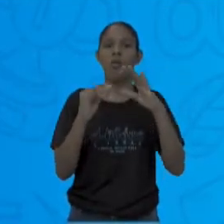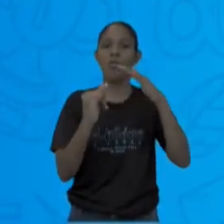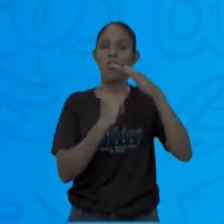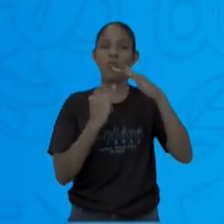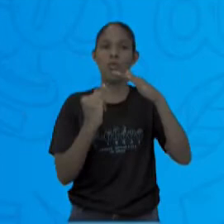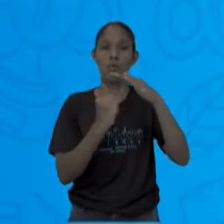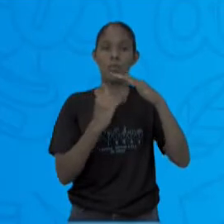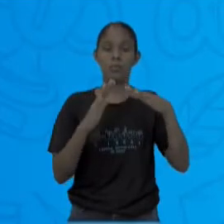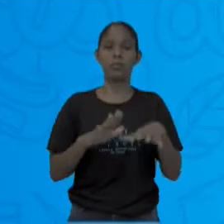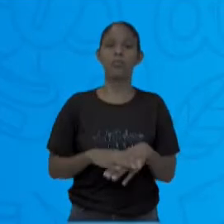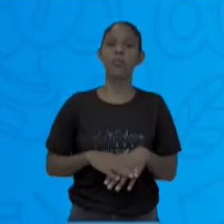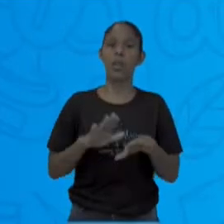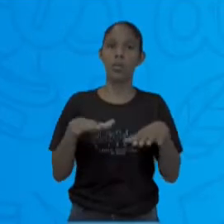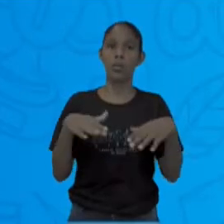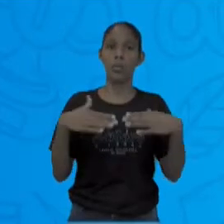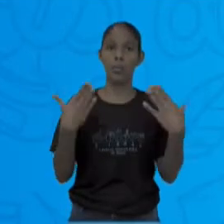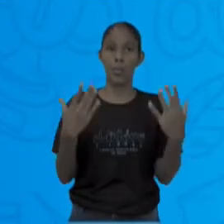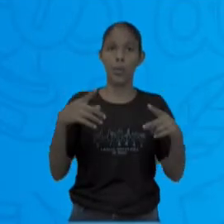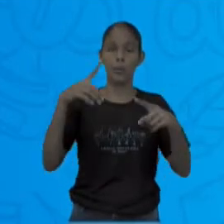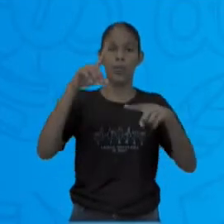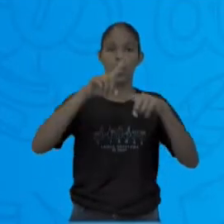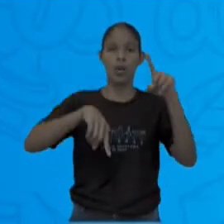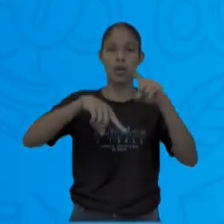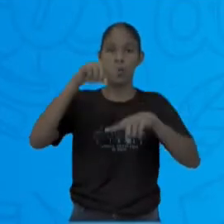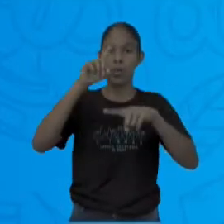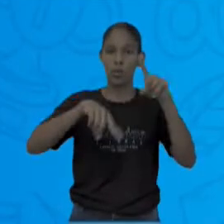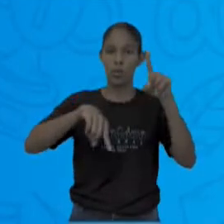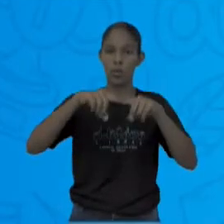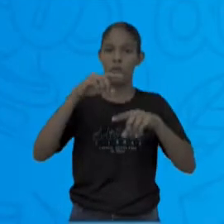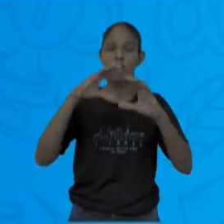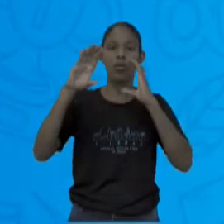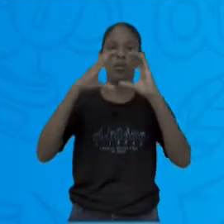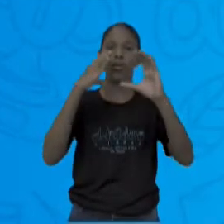Meios de comunicação usados para propagação.